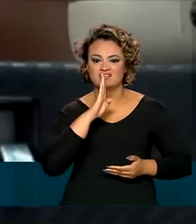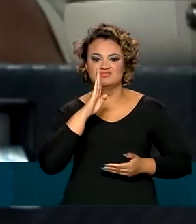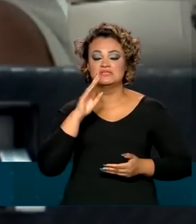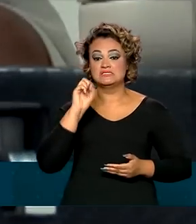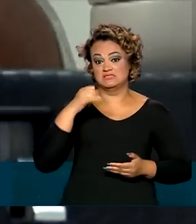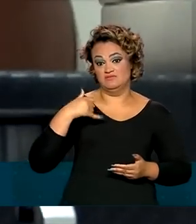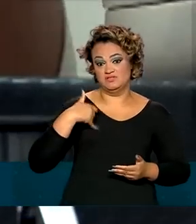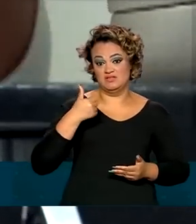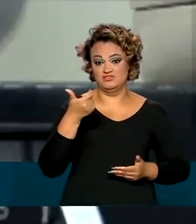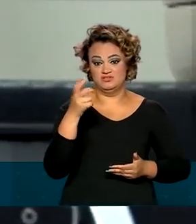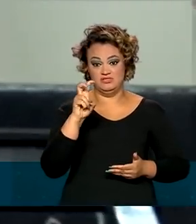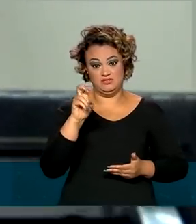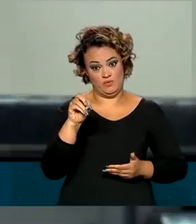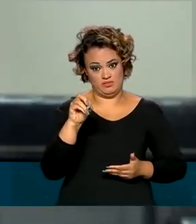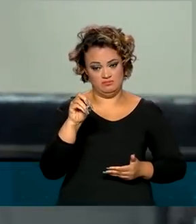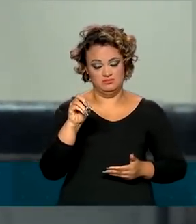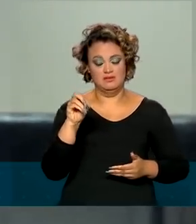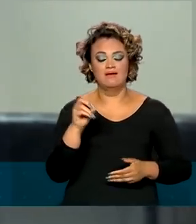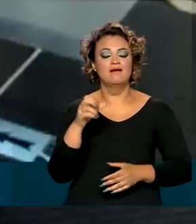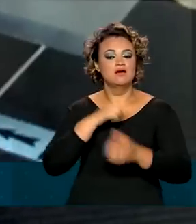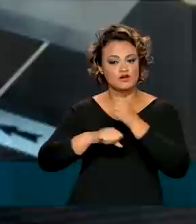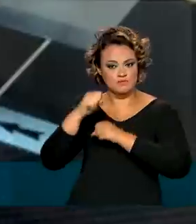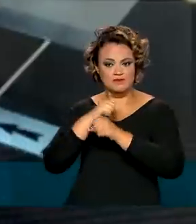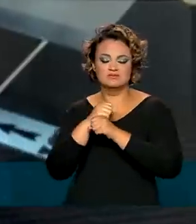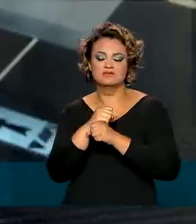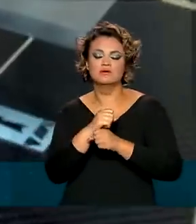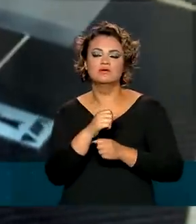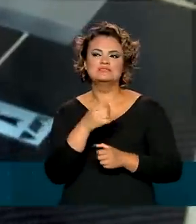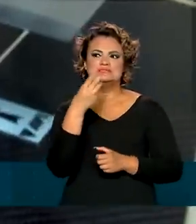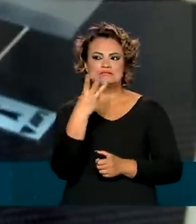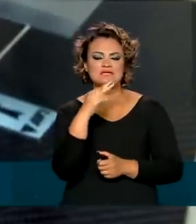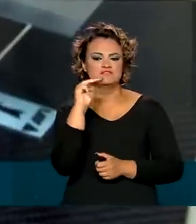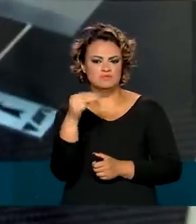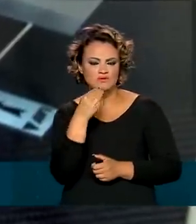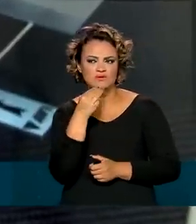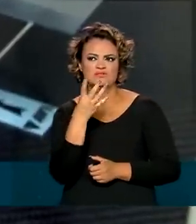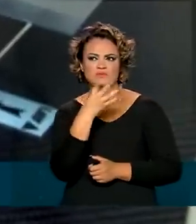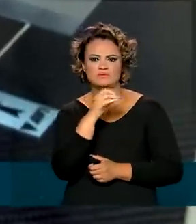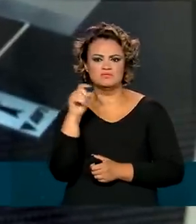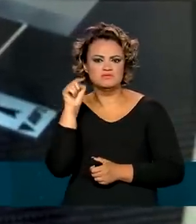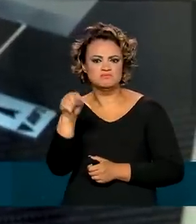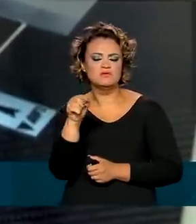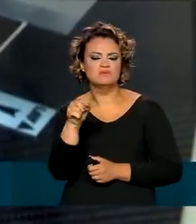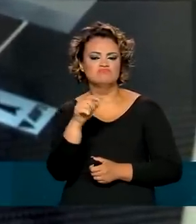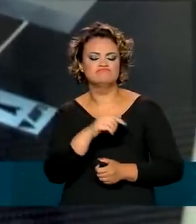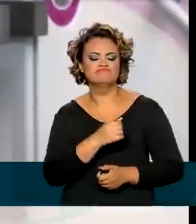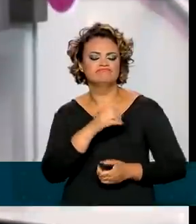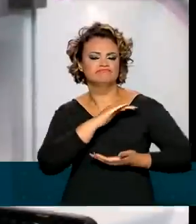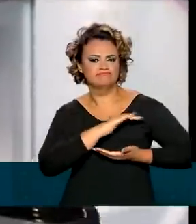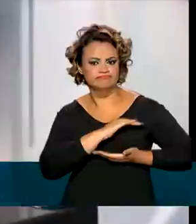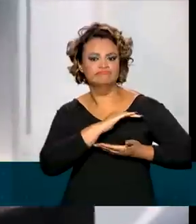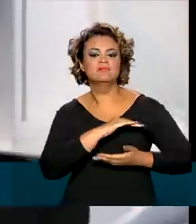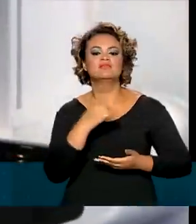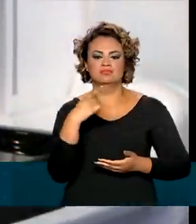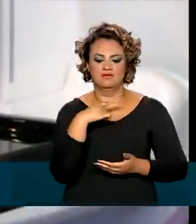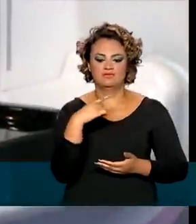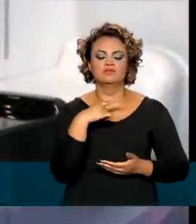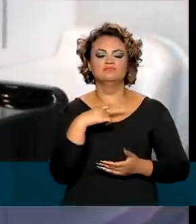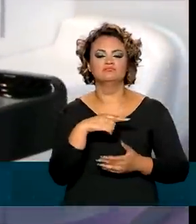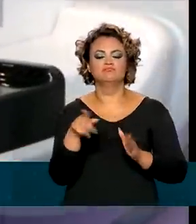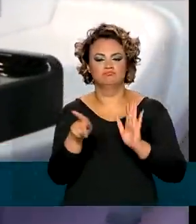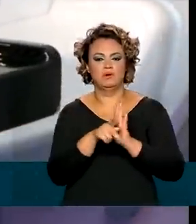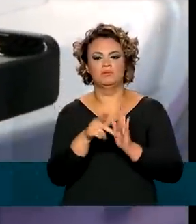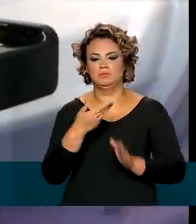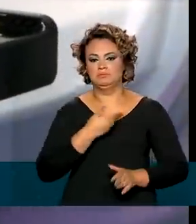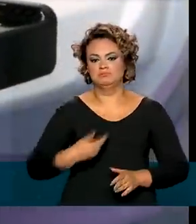com mais de 50 anos. No ano passado, mais de 3 milhões e 400 mil mamografias foram feitas pelo sistema